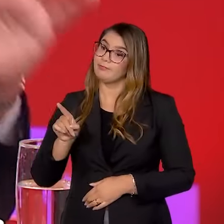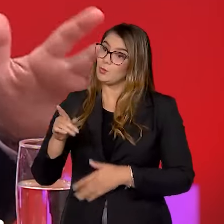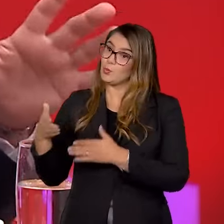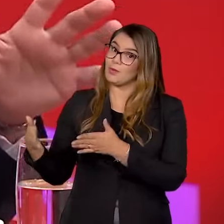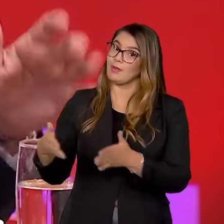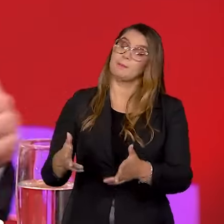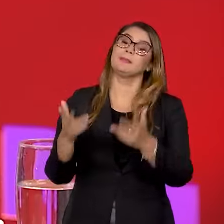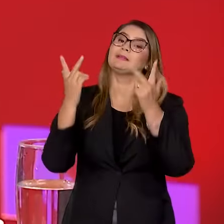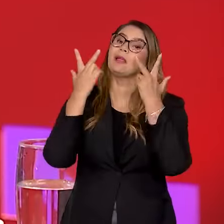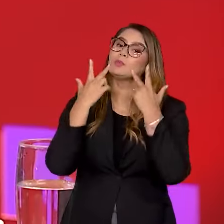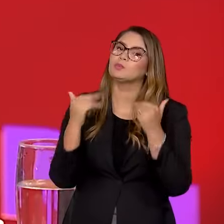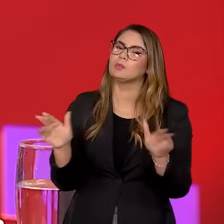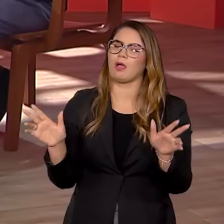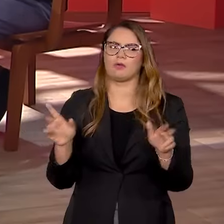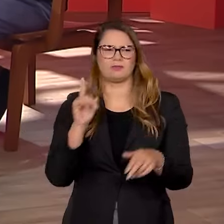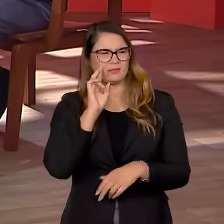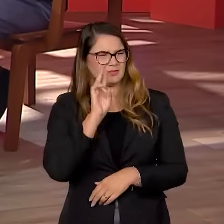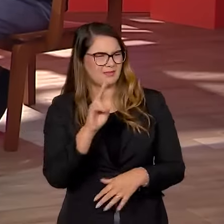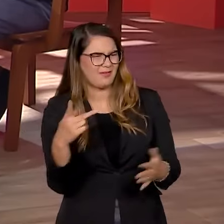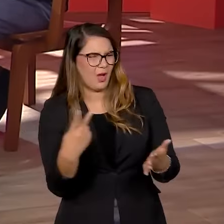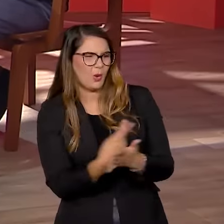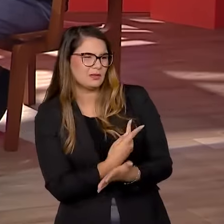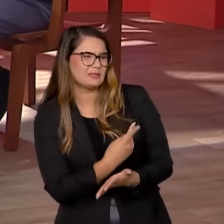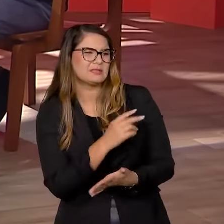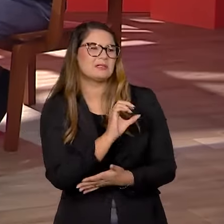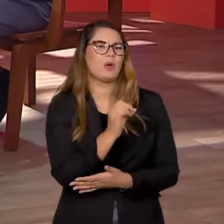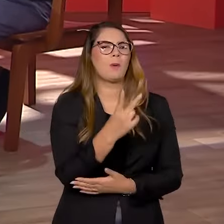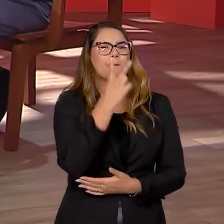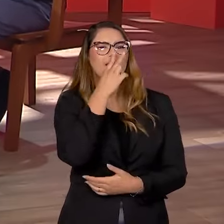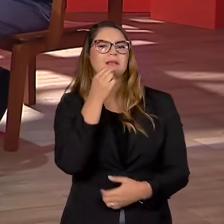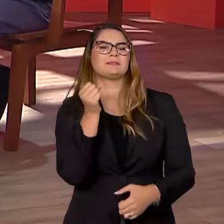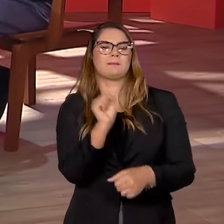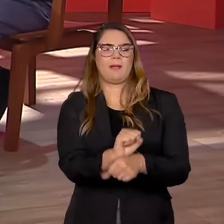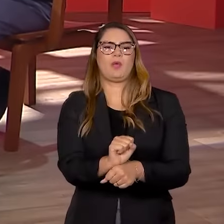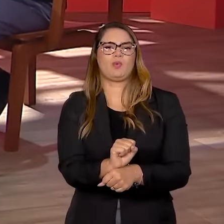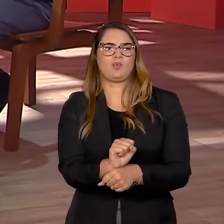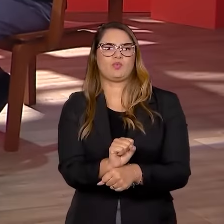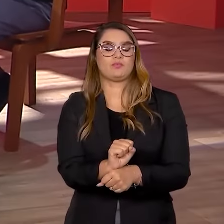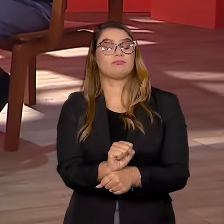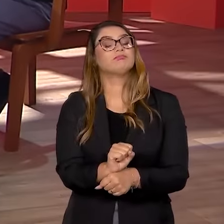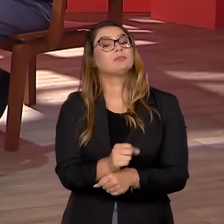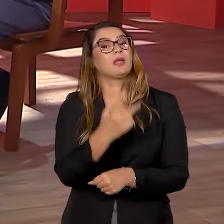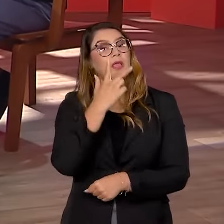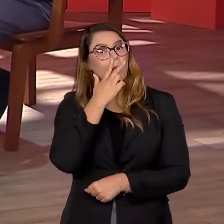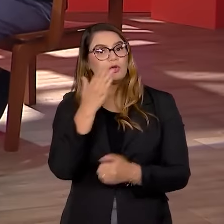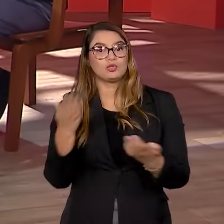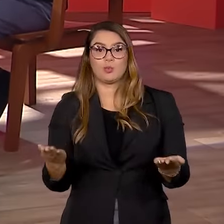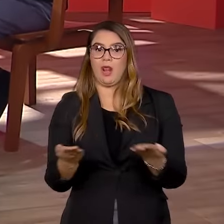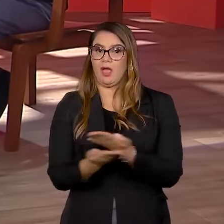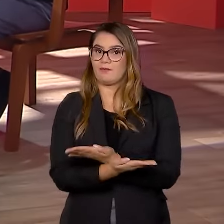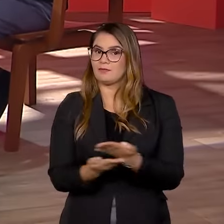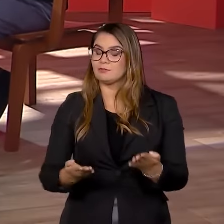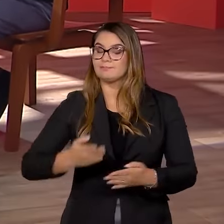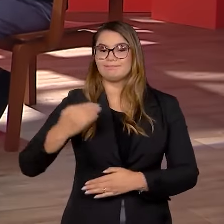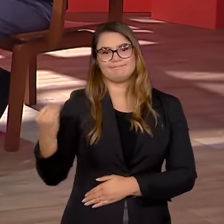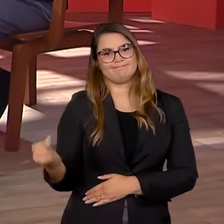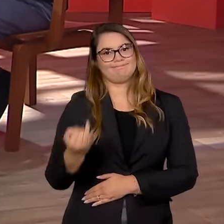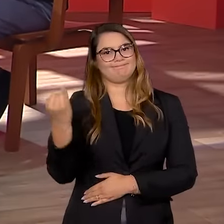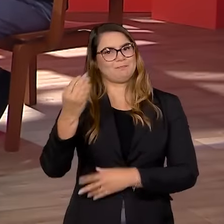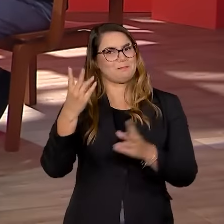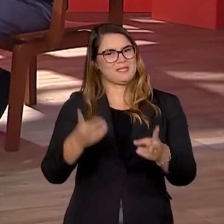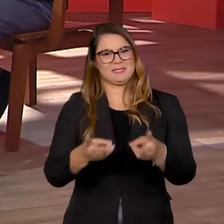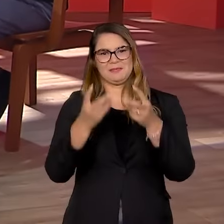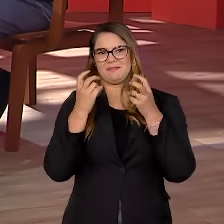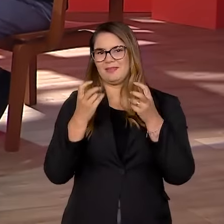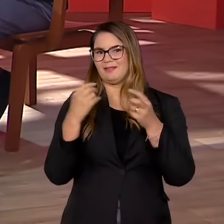é o caminho natural. Mas você vê isso acontecer ou essa coisa meio que estagnou? Olha, eu acho que o episódio da Vaza Jato foi determinante para a gente perceber o quanto